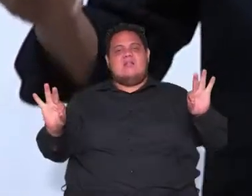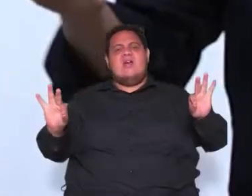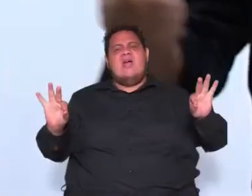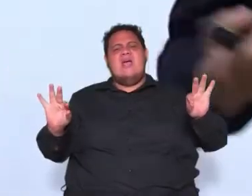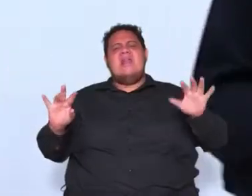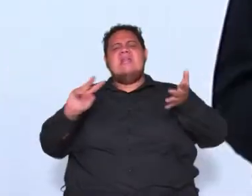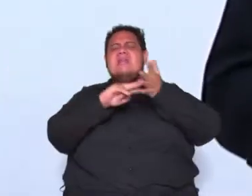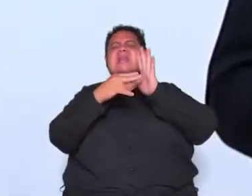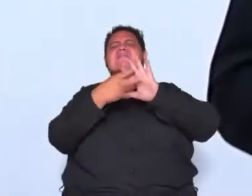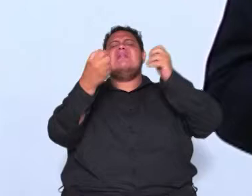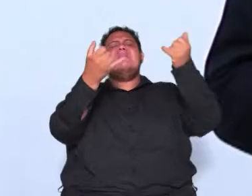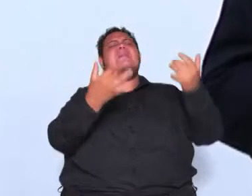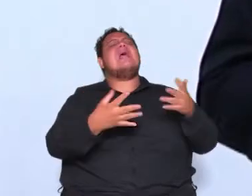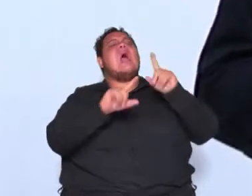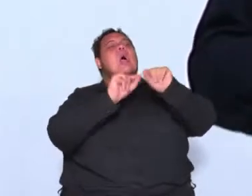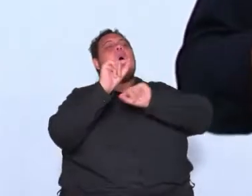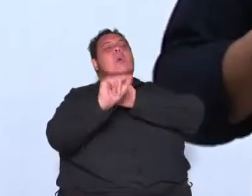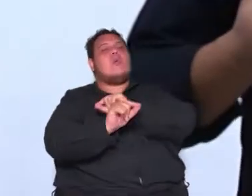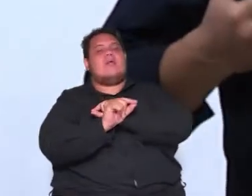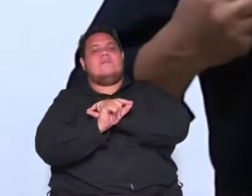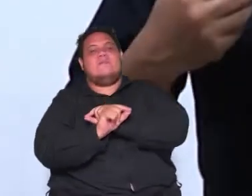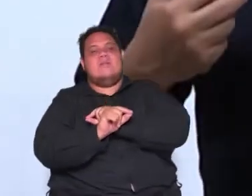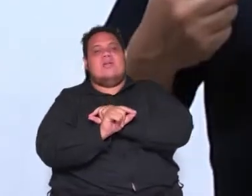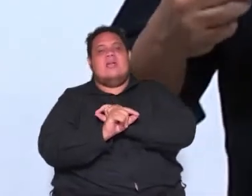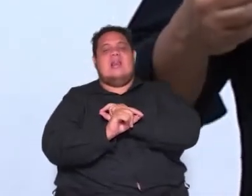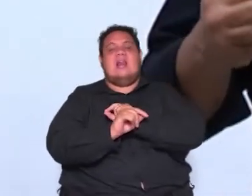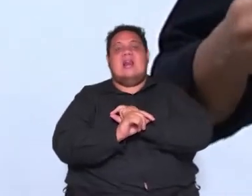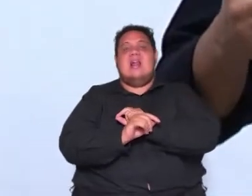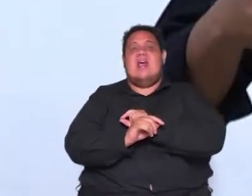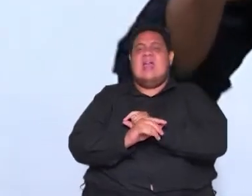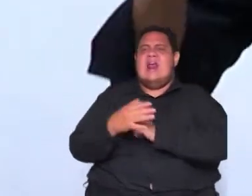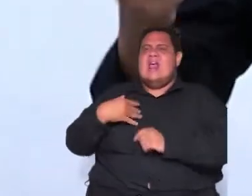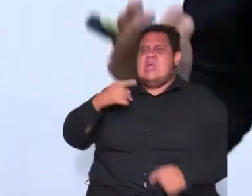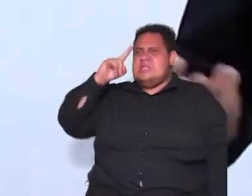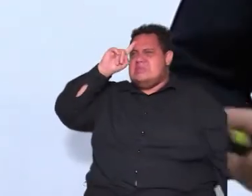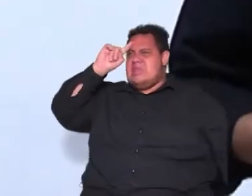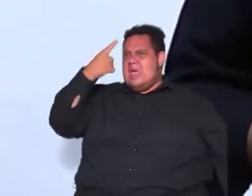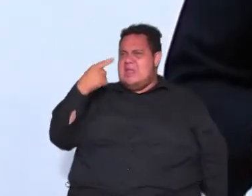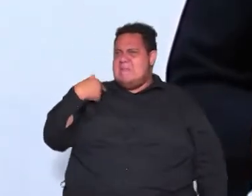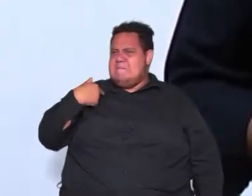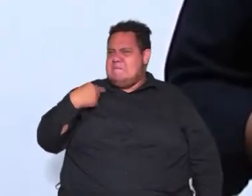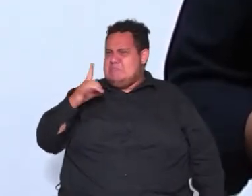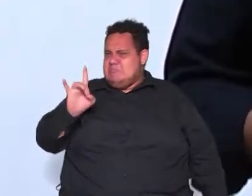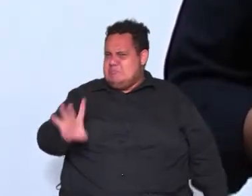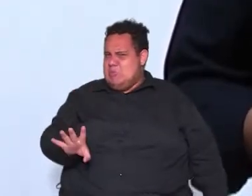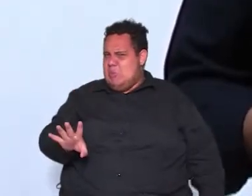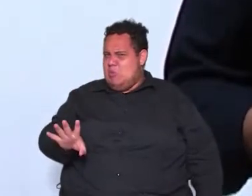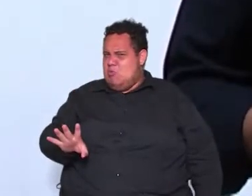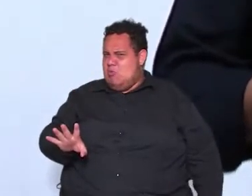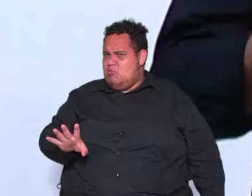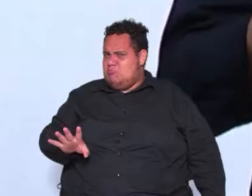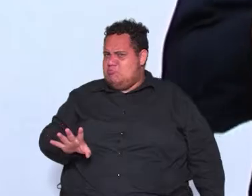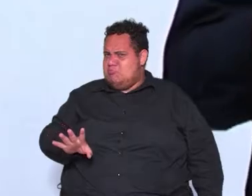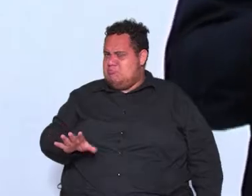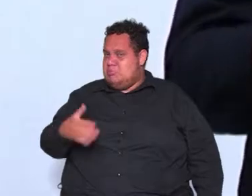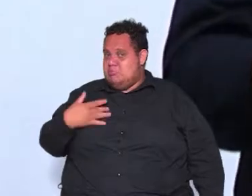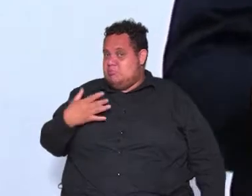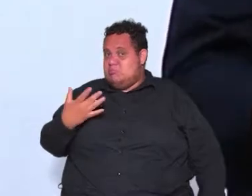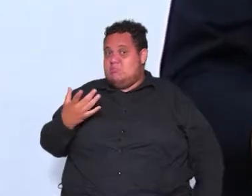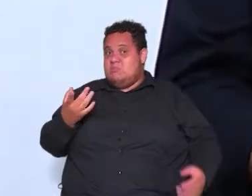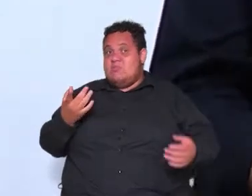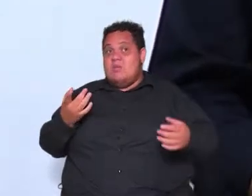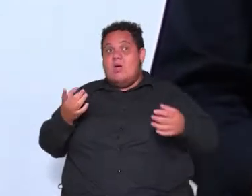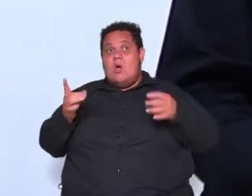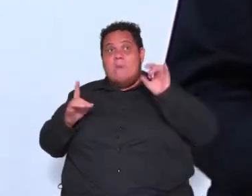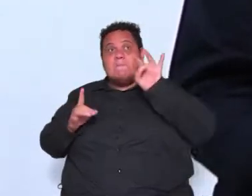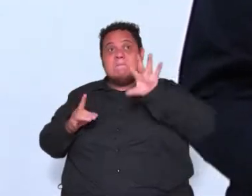o é ele quis dizer com isso ele estava só trazendo a ideia do ato de pensar não é somente o ato